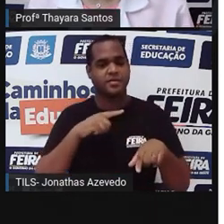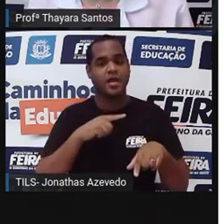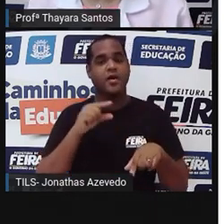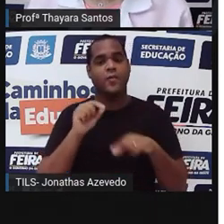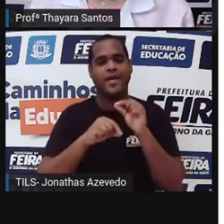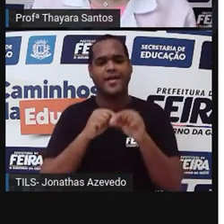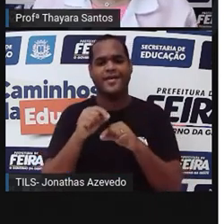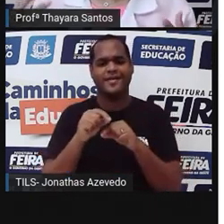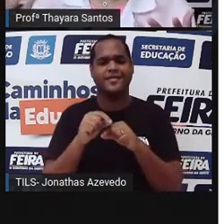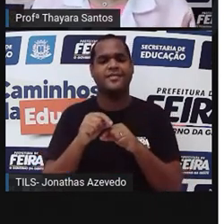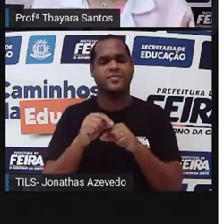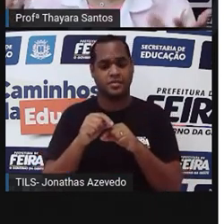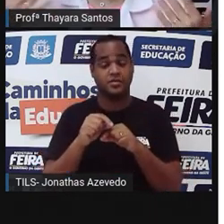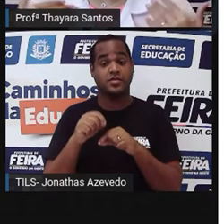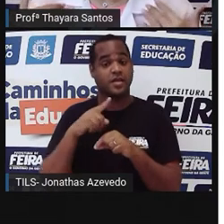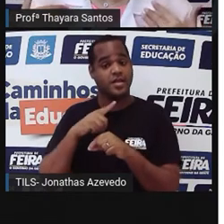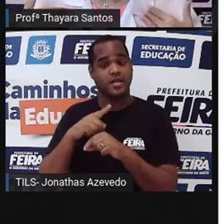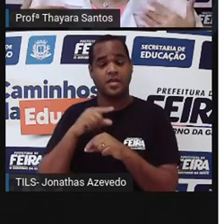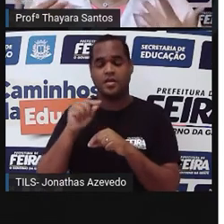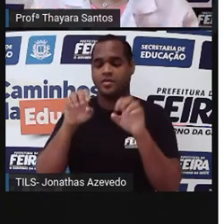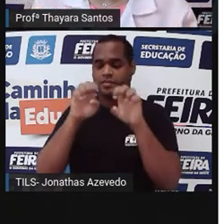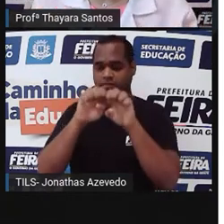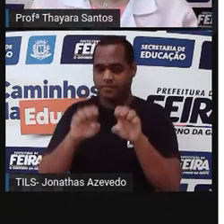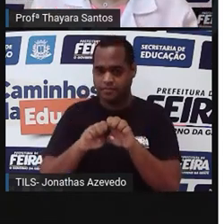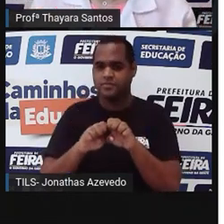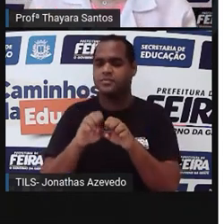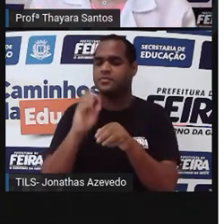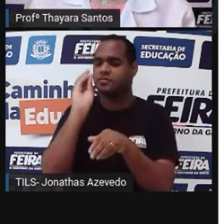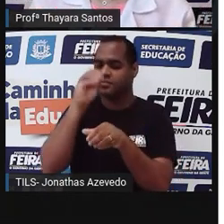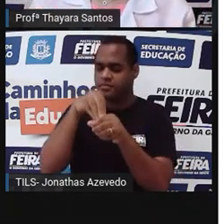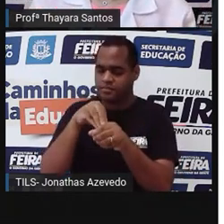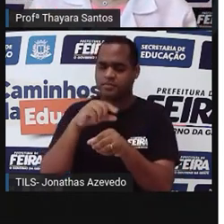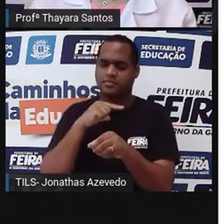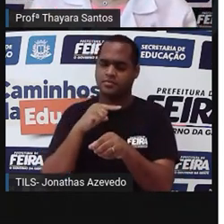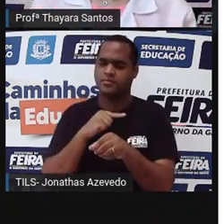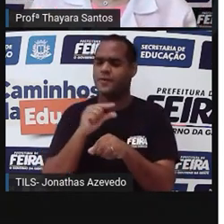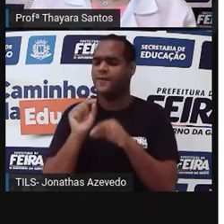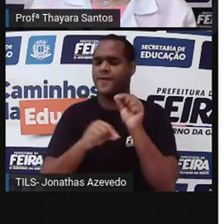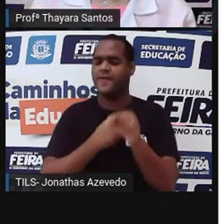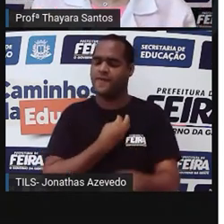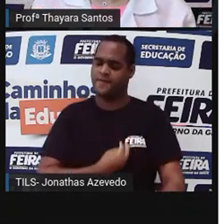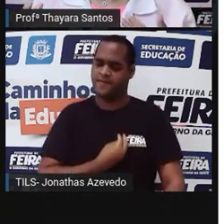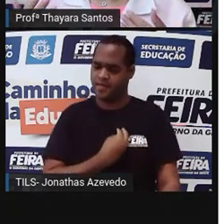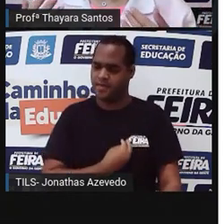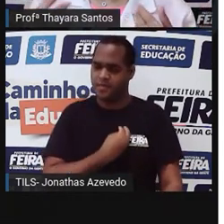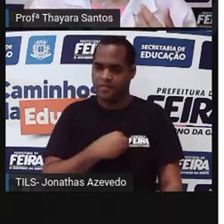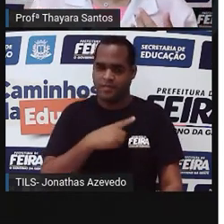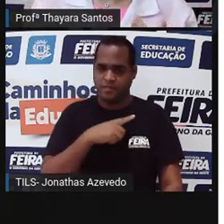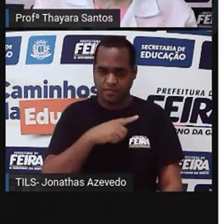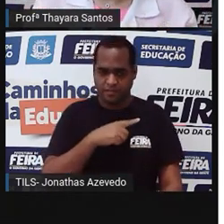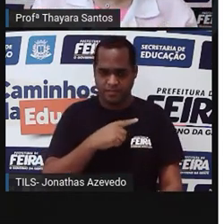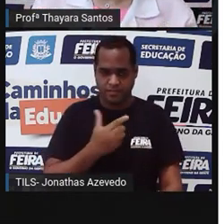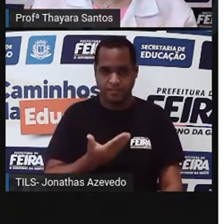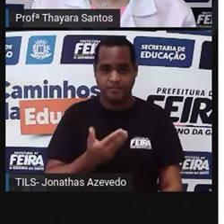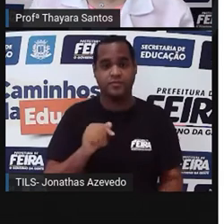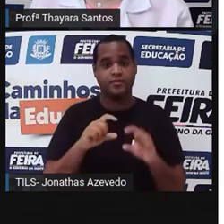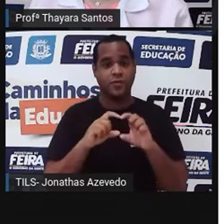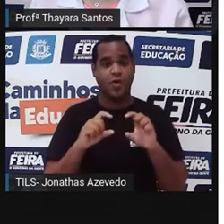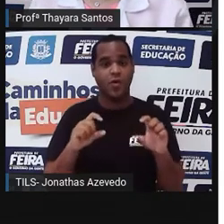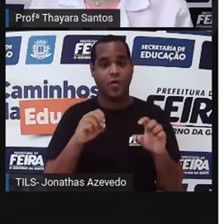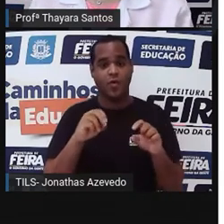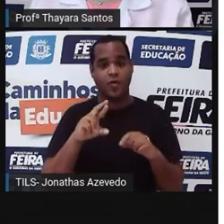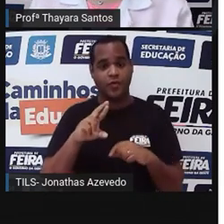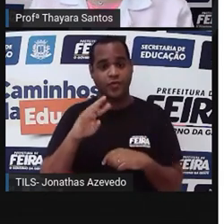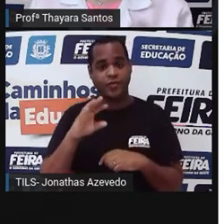placenta, né? Que é uma estrutura que na nossa espécie existe. E quem são esses monotremados? São o ornitorrinco